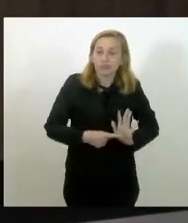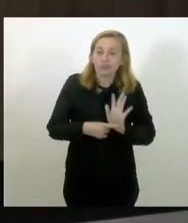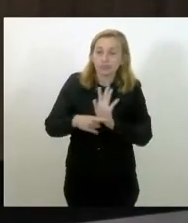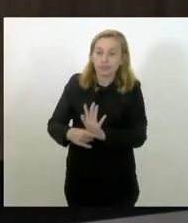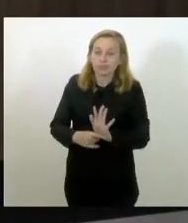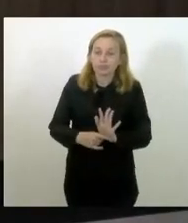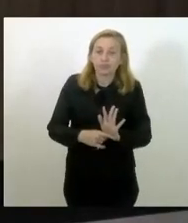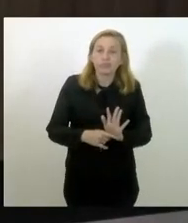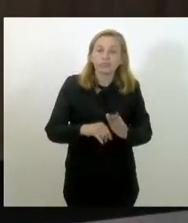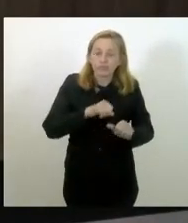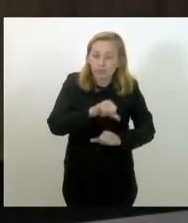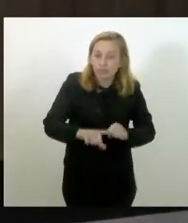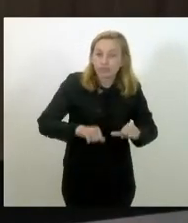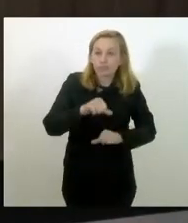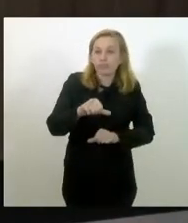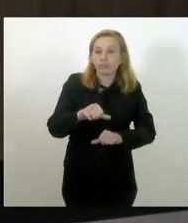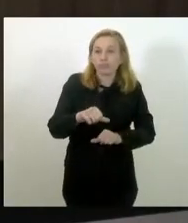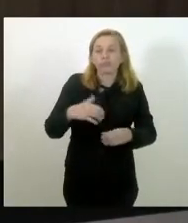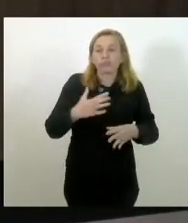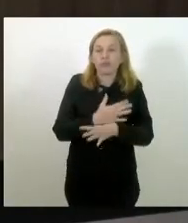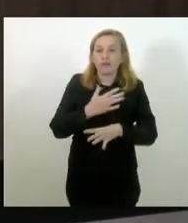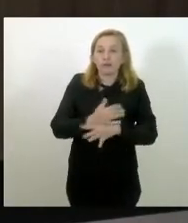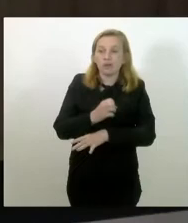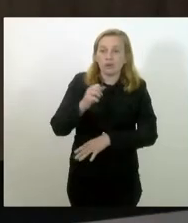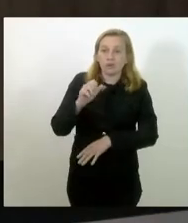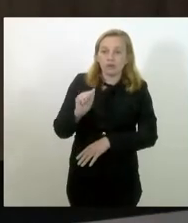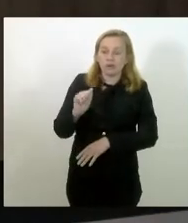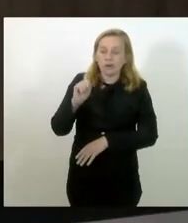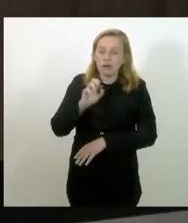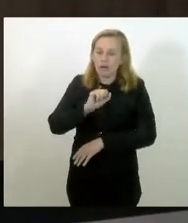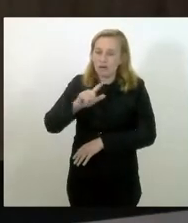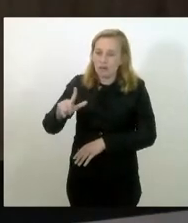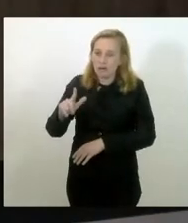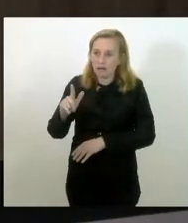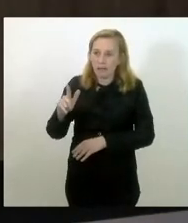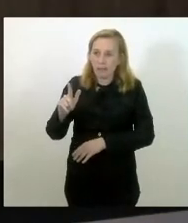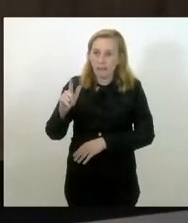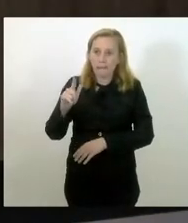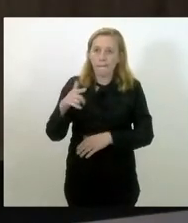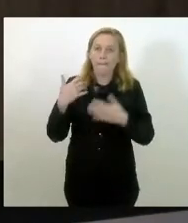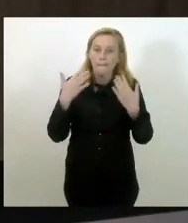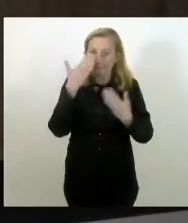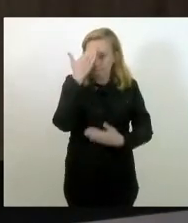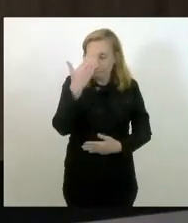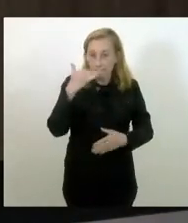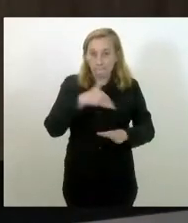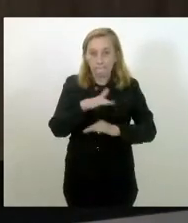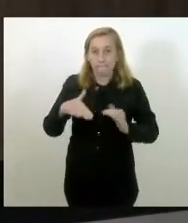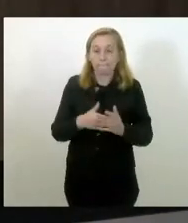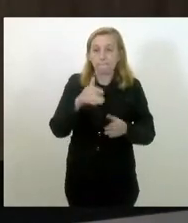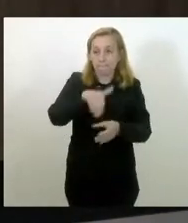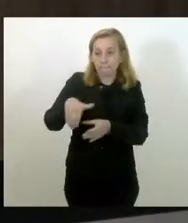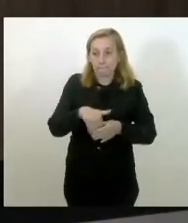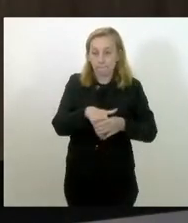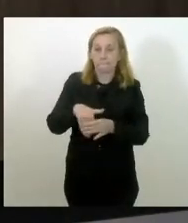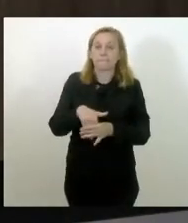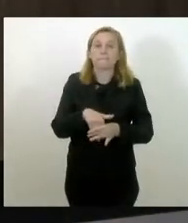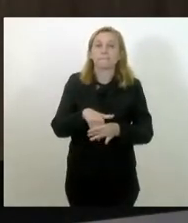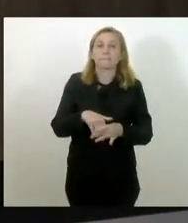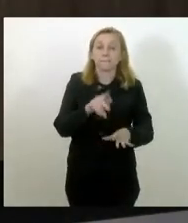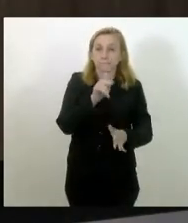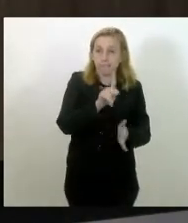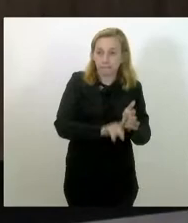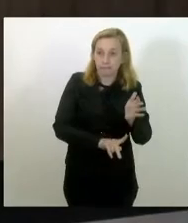a transformar a cidade de Areal. Muito obrigado a todos que votaram nesse projeto e valorizando aqui